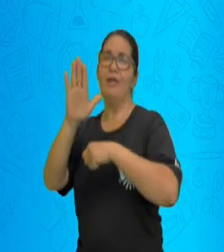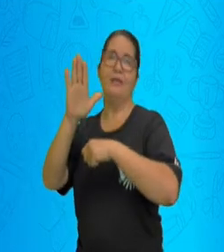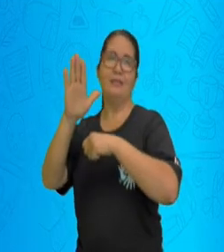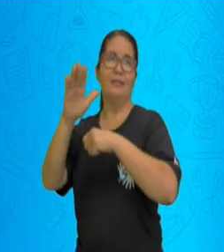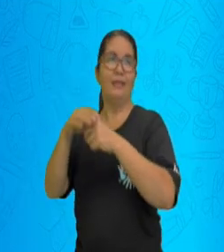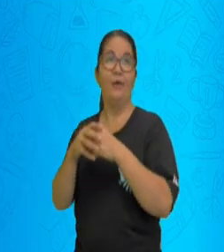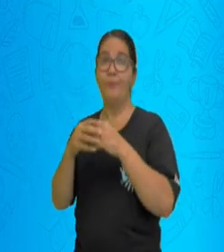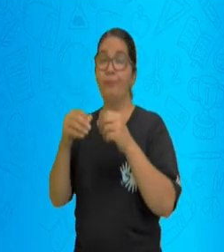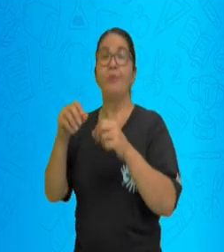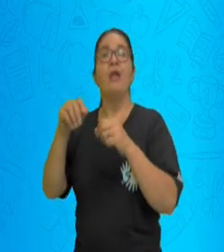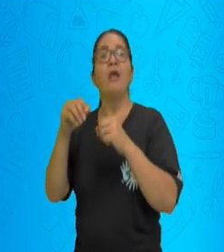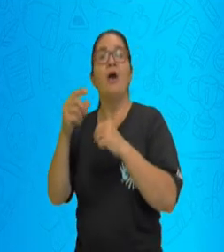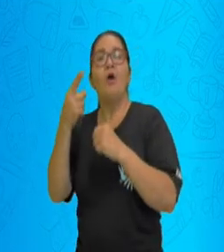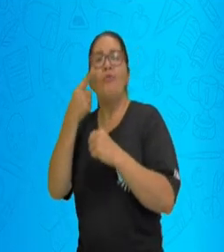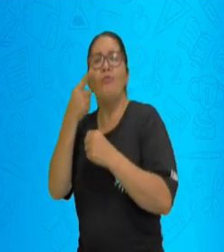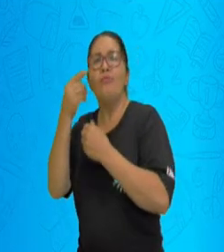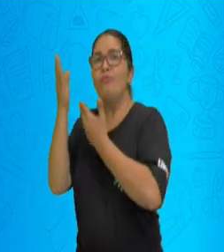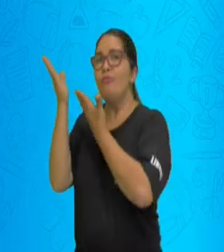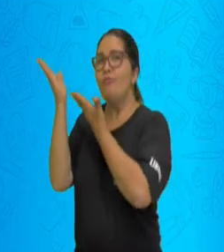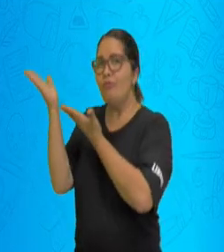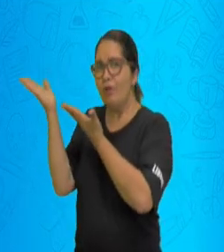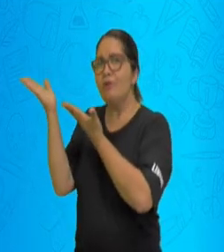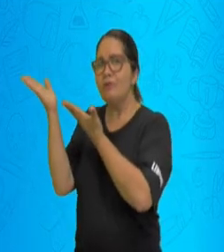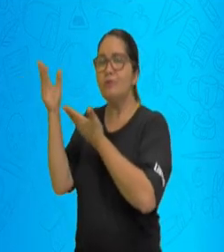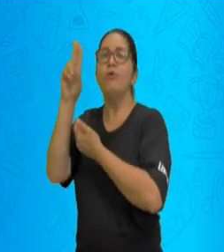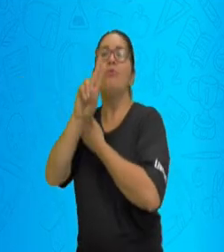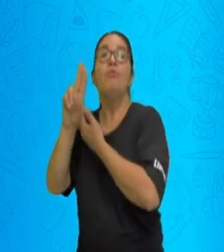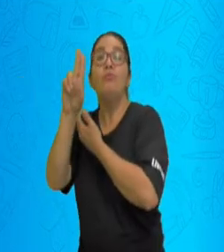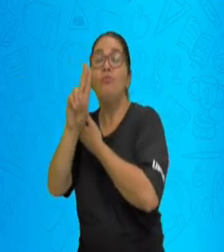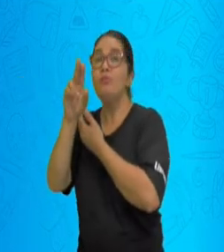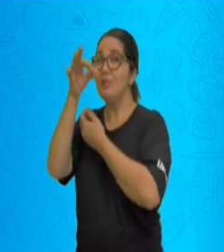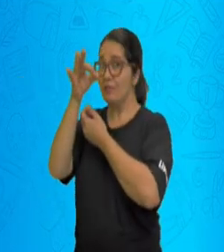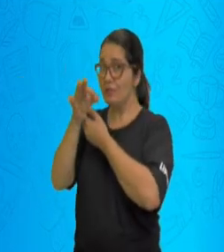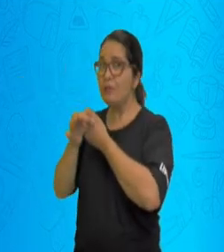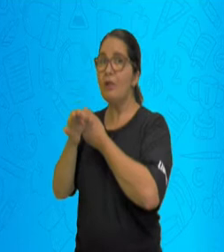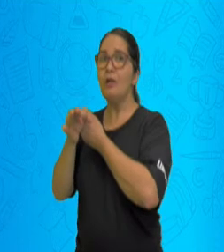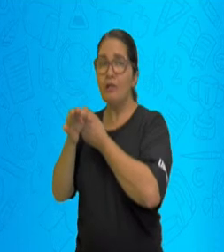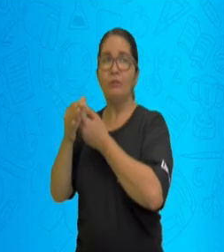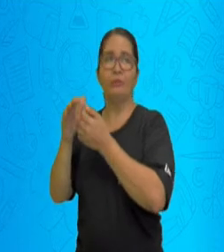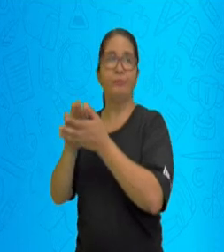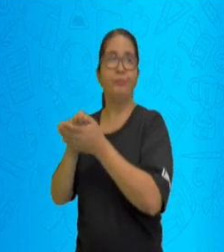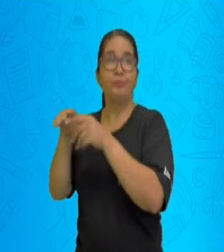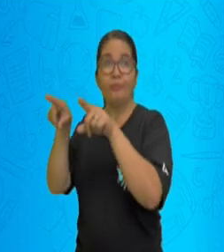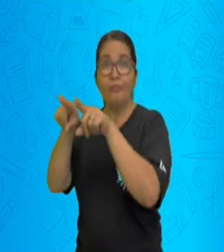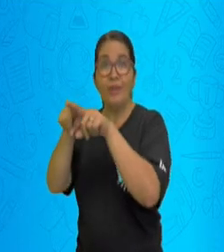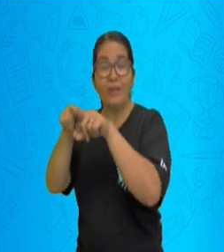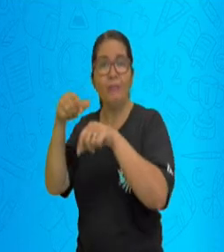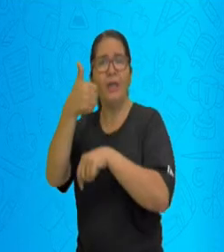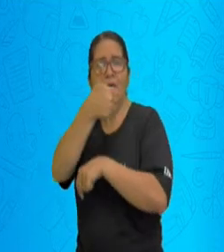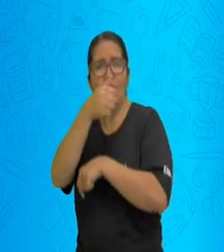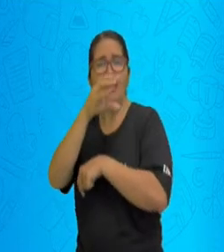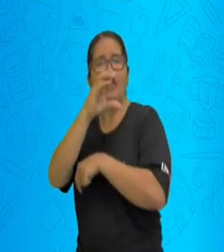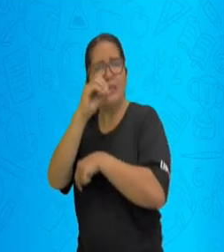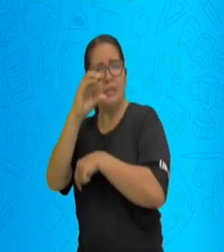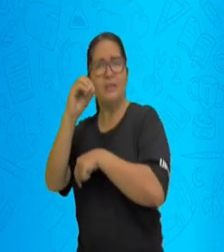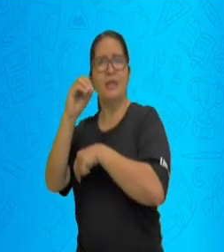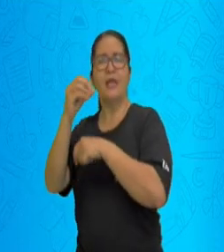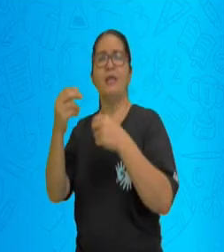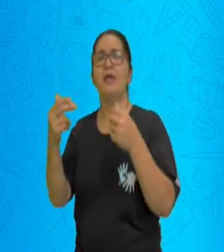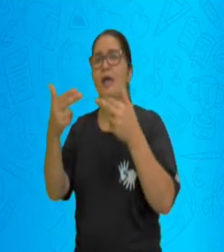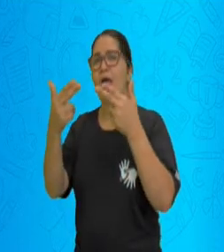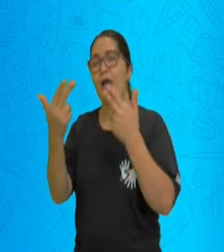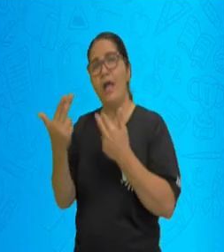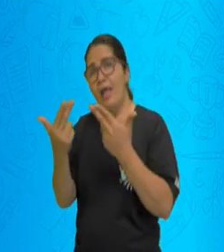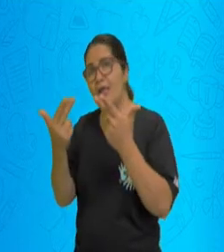apontando de menor para a minha esquerda. Eu posso dizer também aqui que 100 é igual